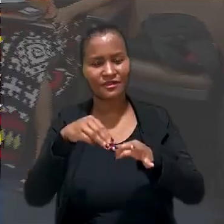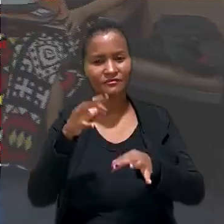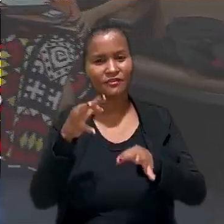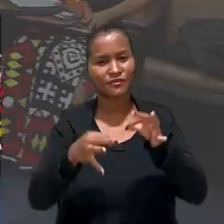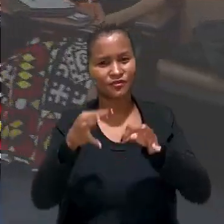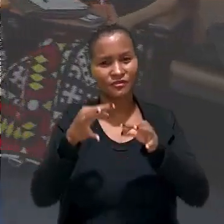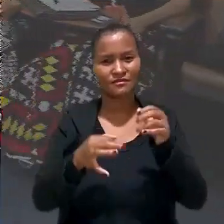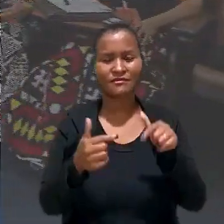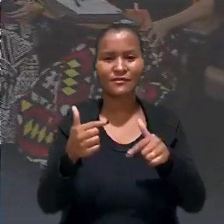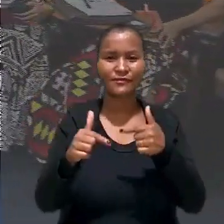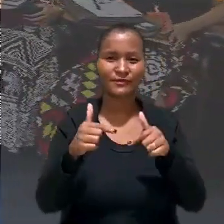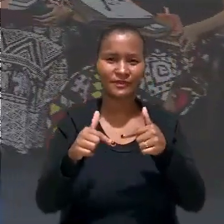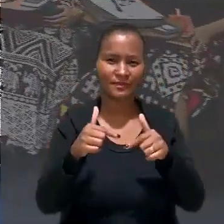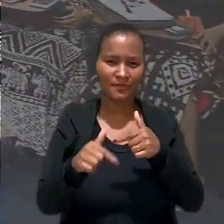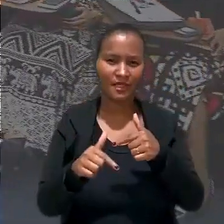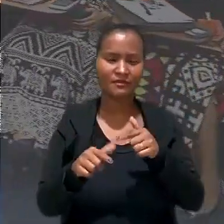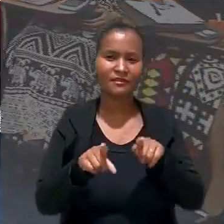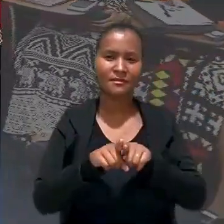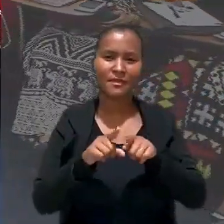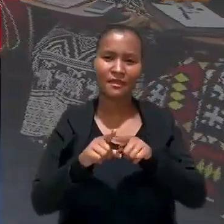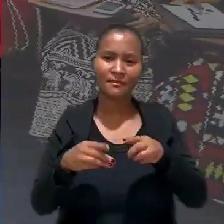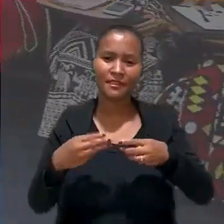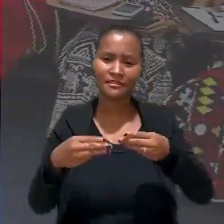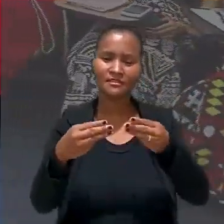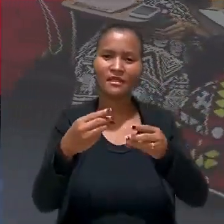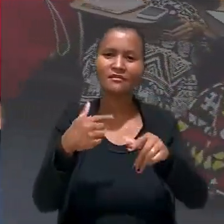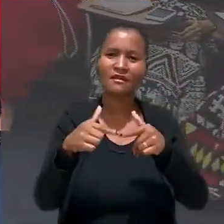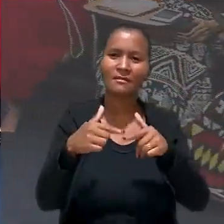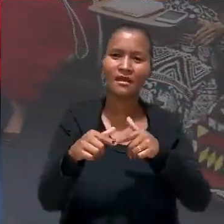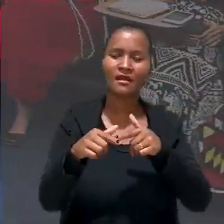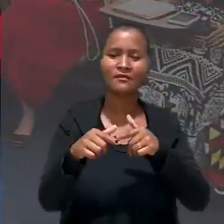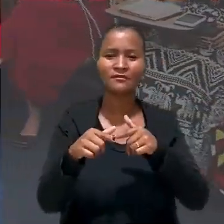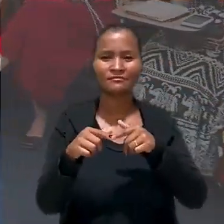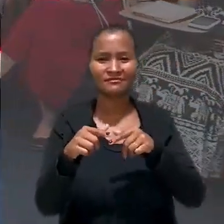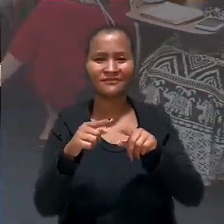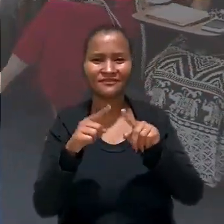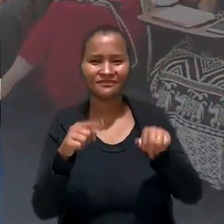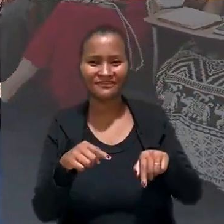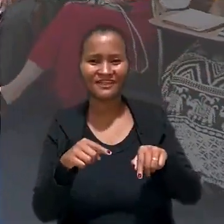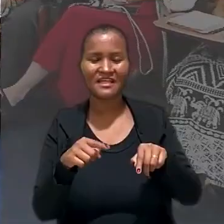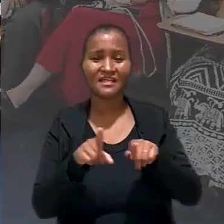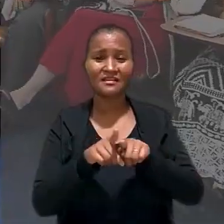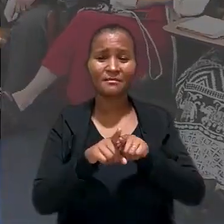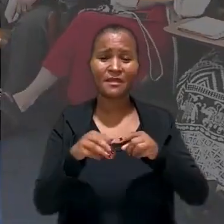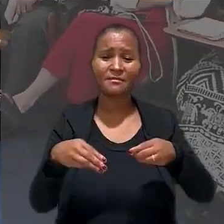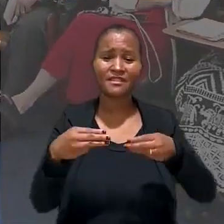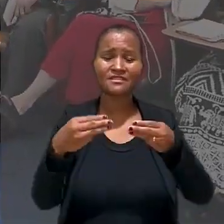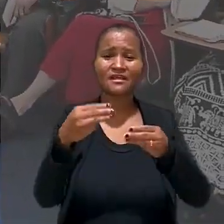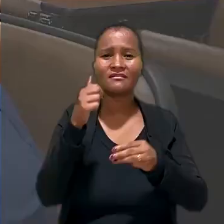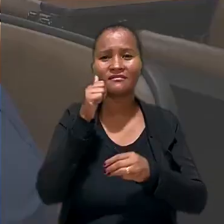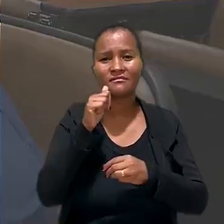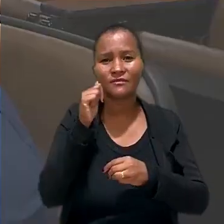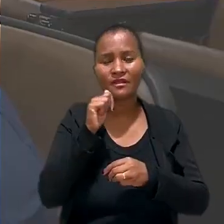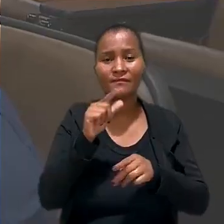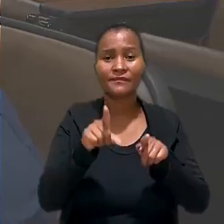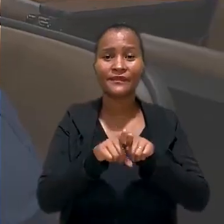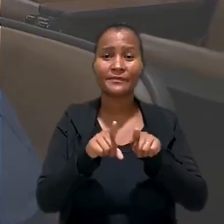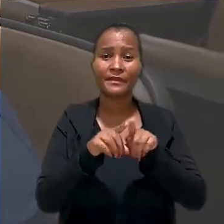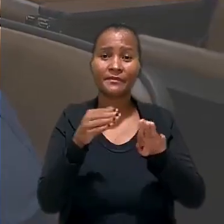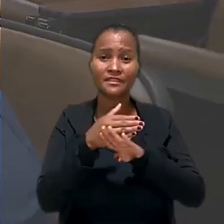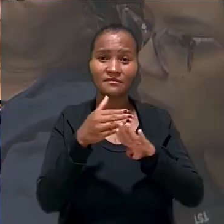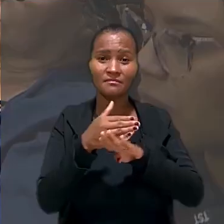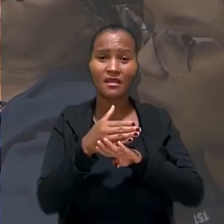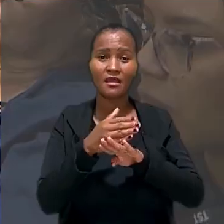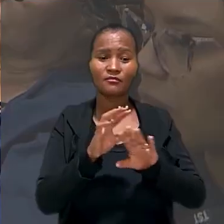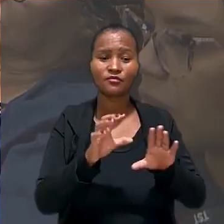Magistrados da Justiça do Trabalho, do Ministério do Trabalho e Emprego e do Ministério das Mulheres, também esteve